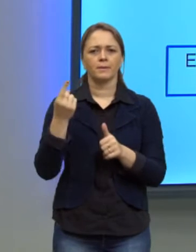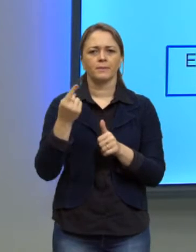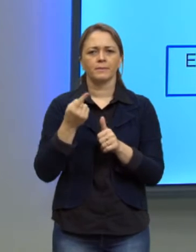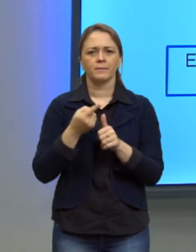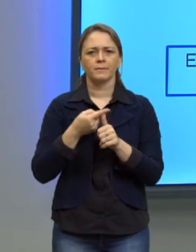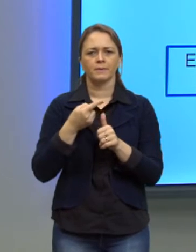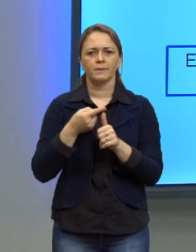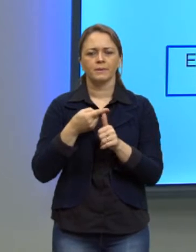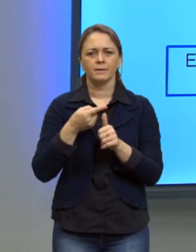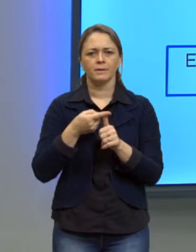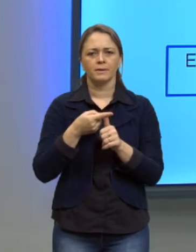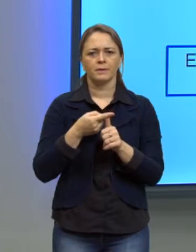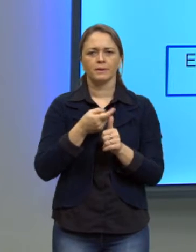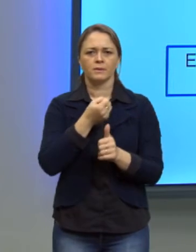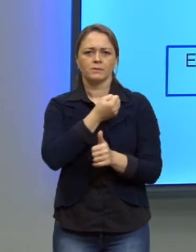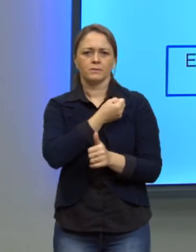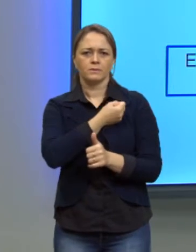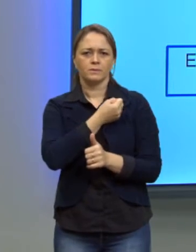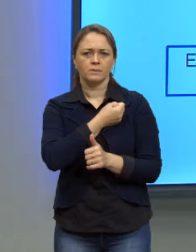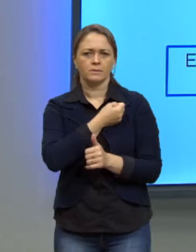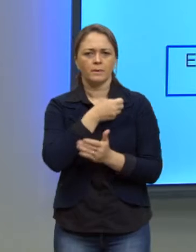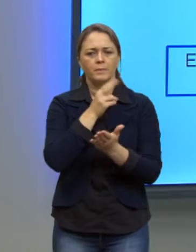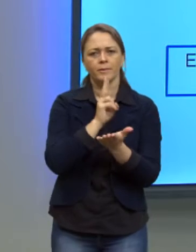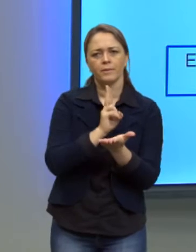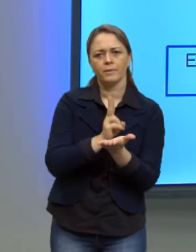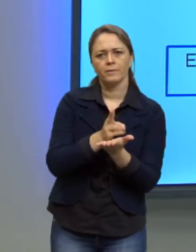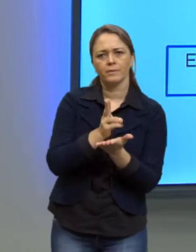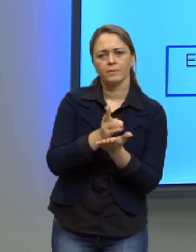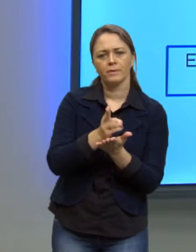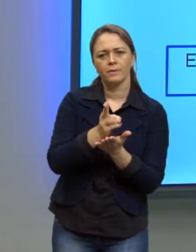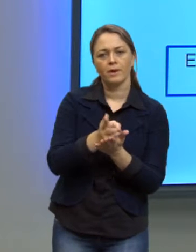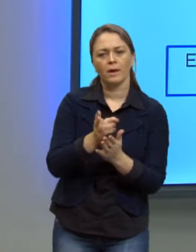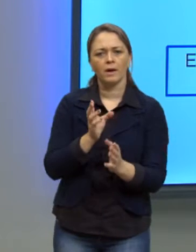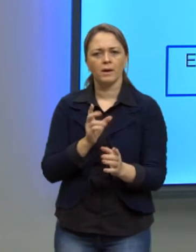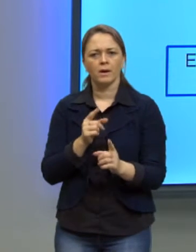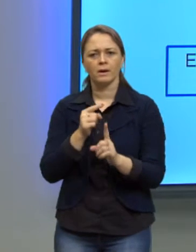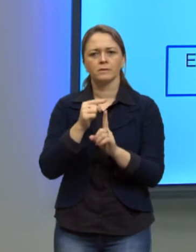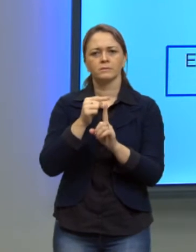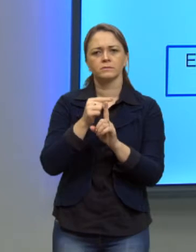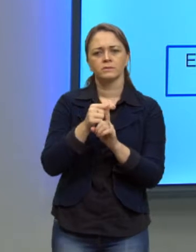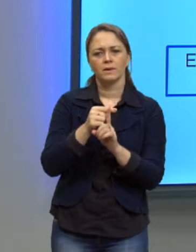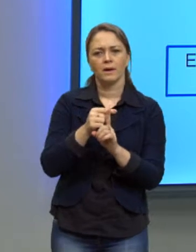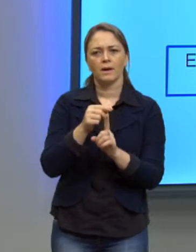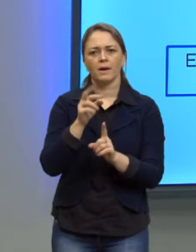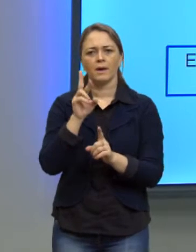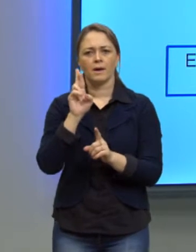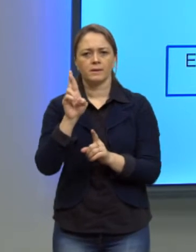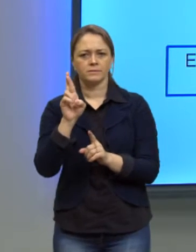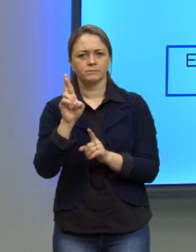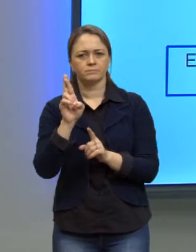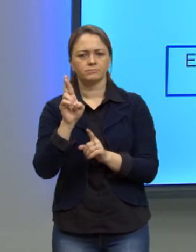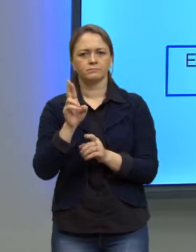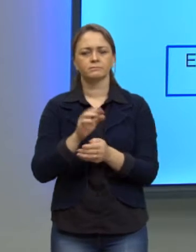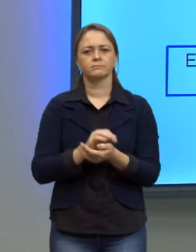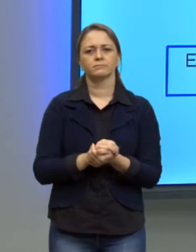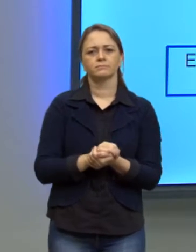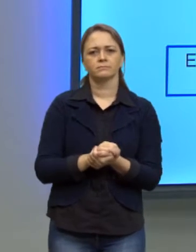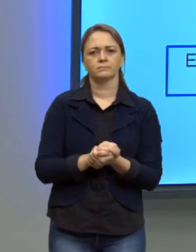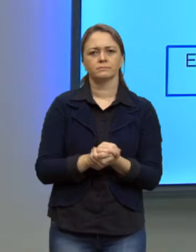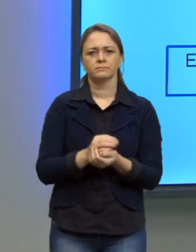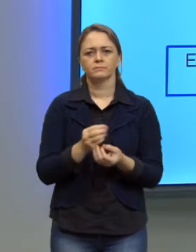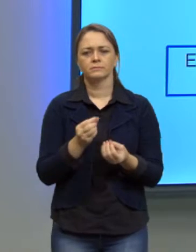partindo do primeiro termo, para avançar na sequência, eu vou adicionar a razão. Certo? Então, qualquer